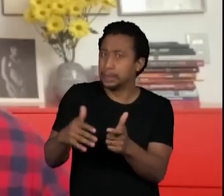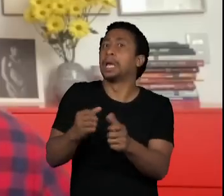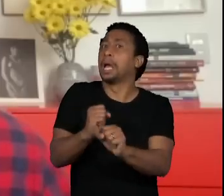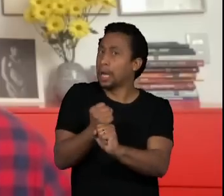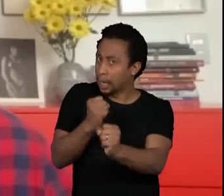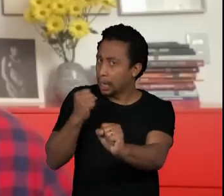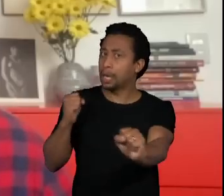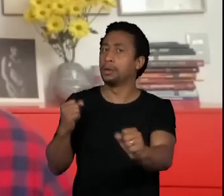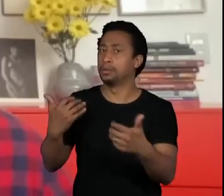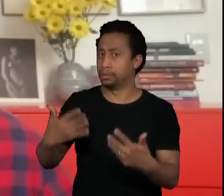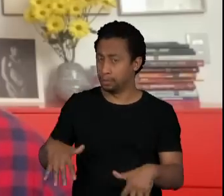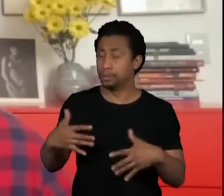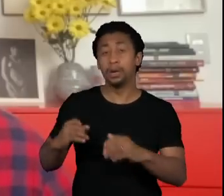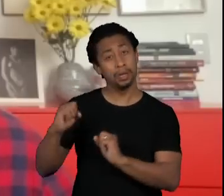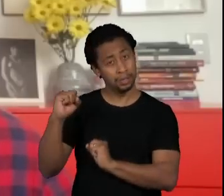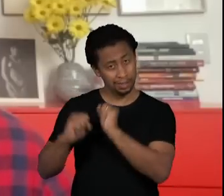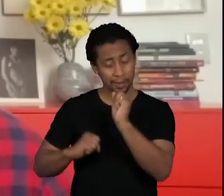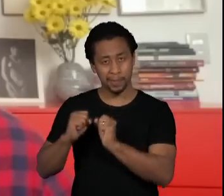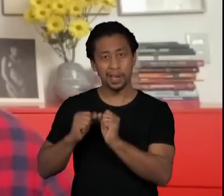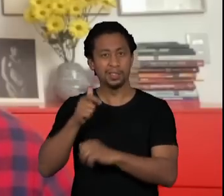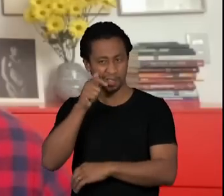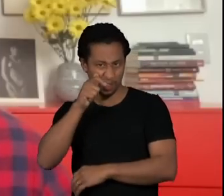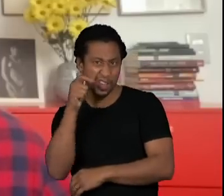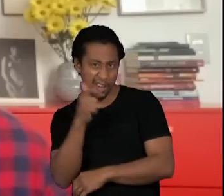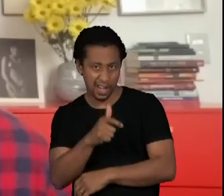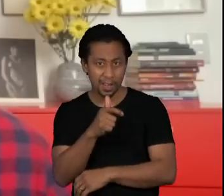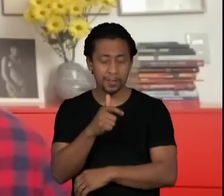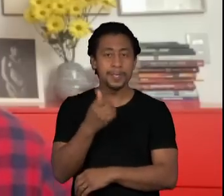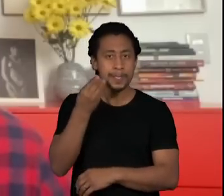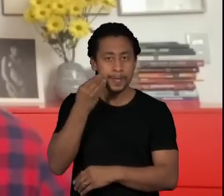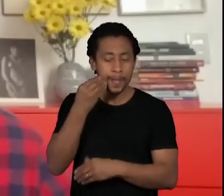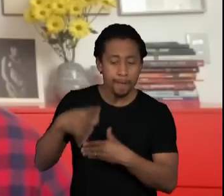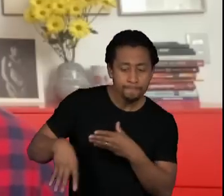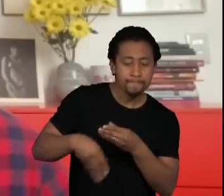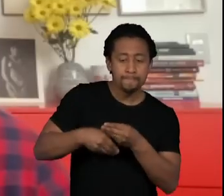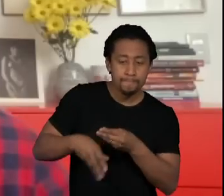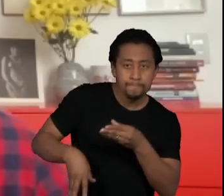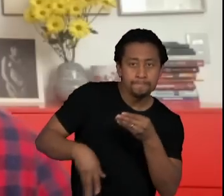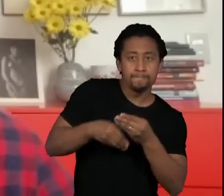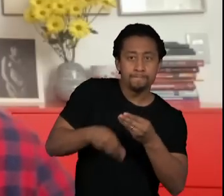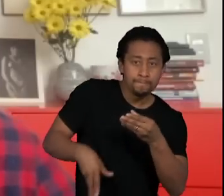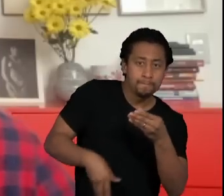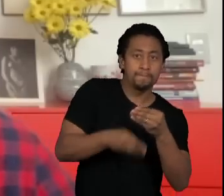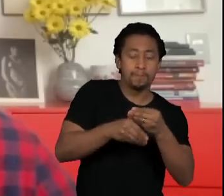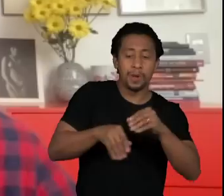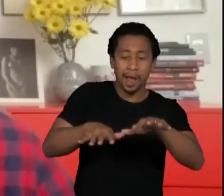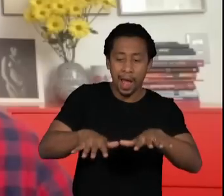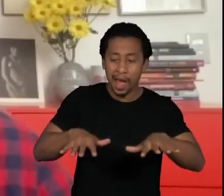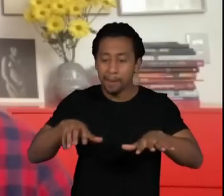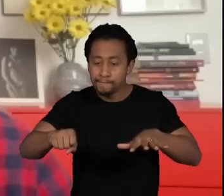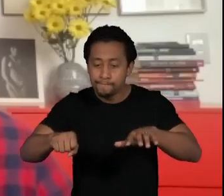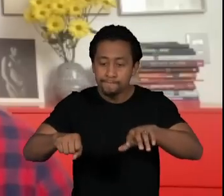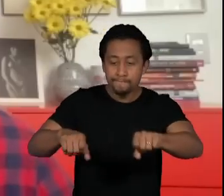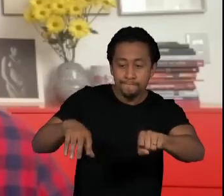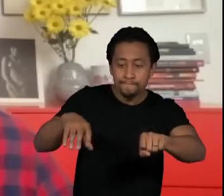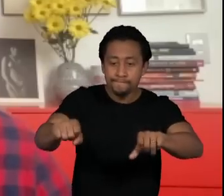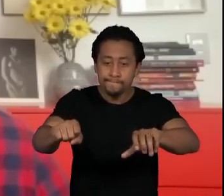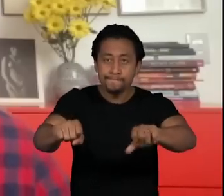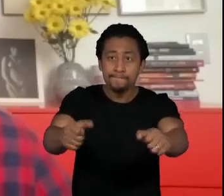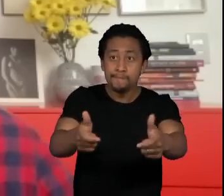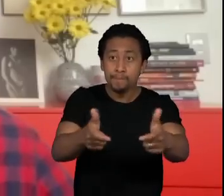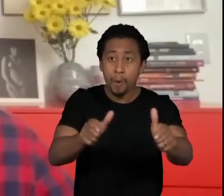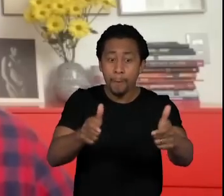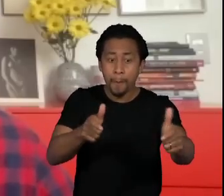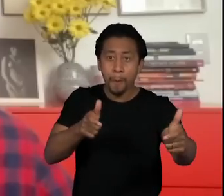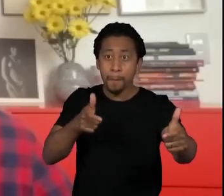essa empresa pretende, depois, por meio de aditivos e aumentando a sua atuação, até chegar